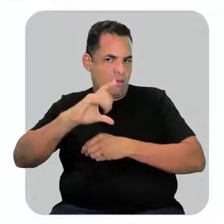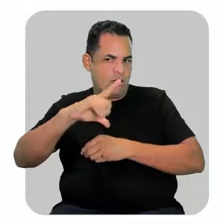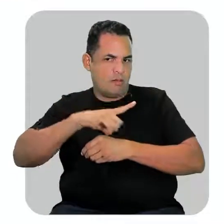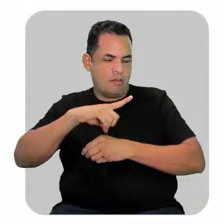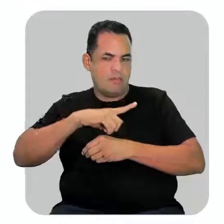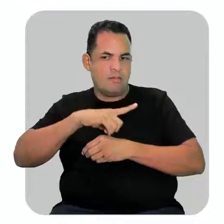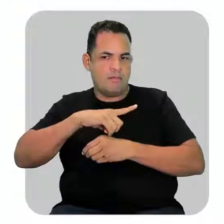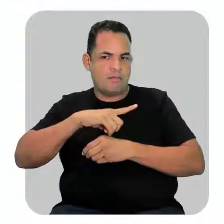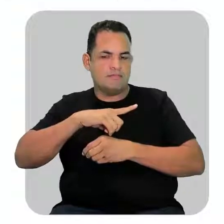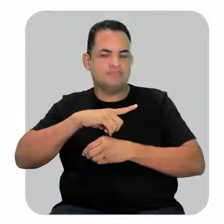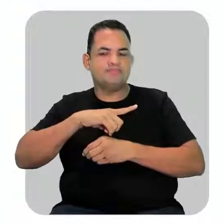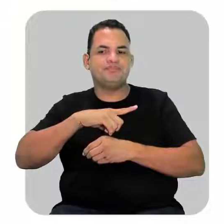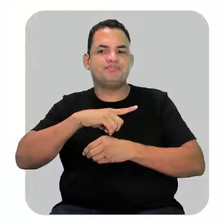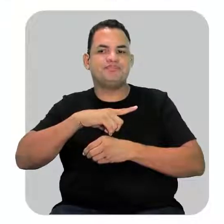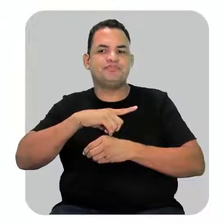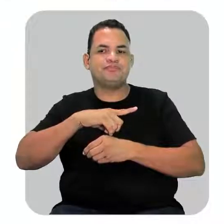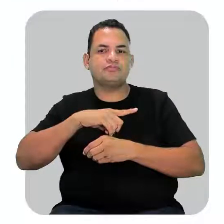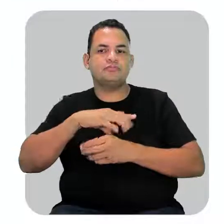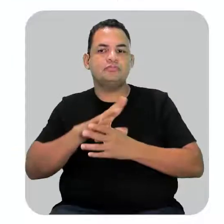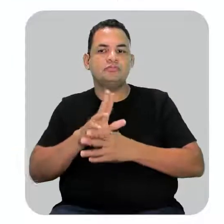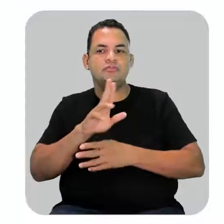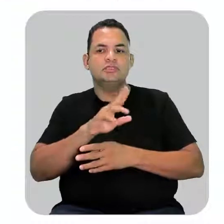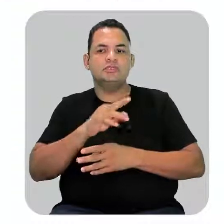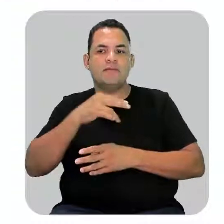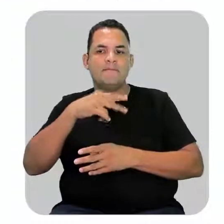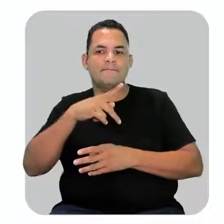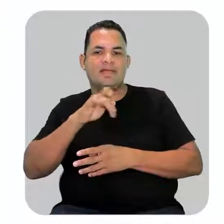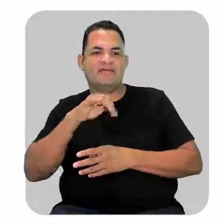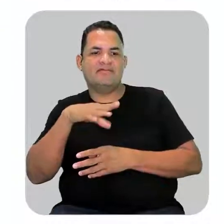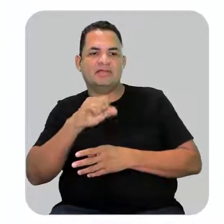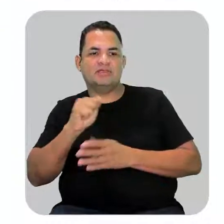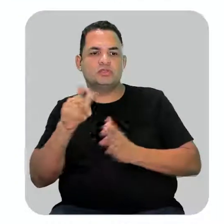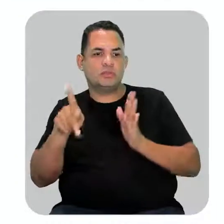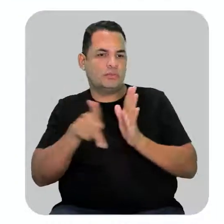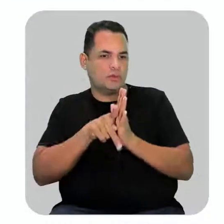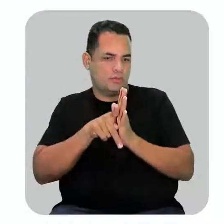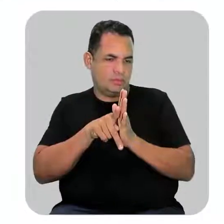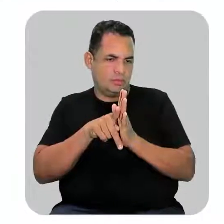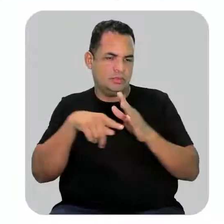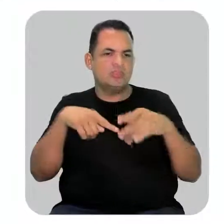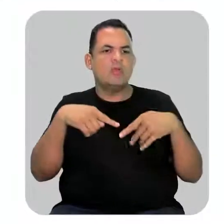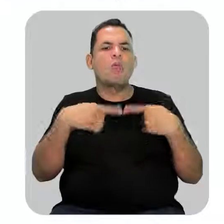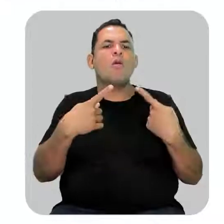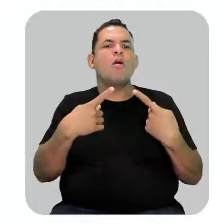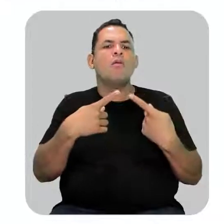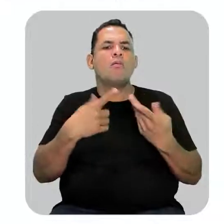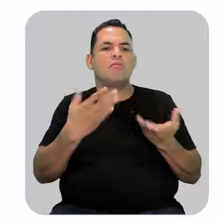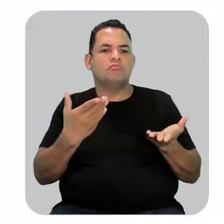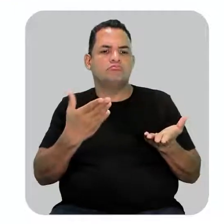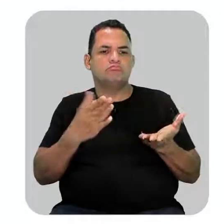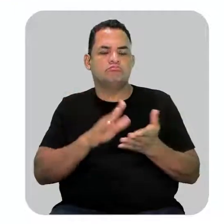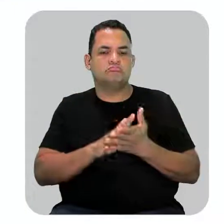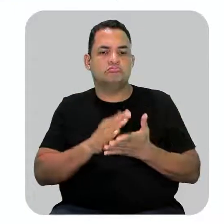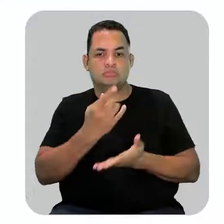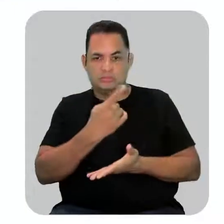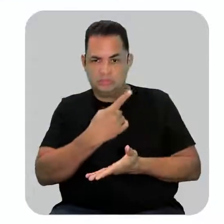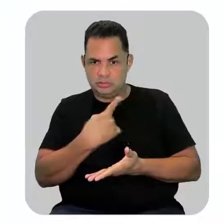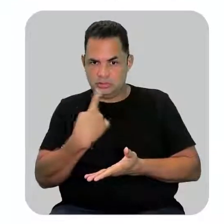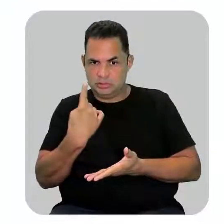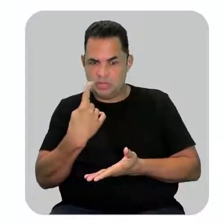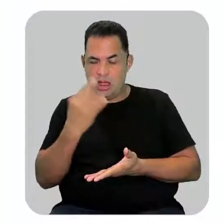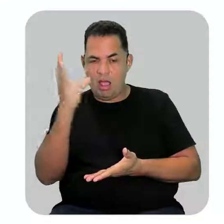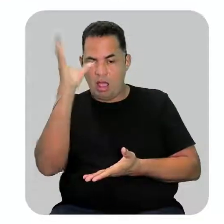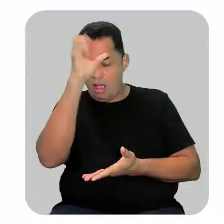o número de átomos de carbono, por meio dos prefixos apropriados. Mas, professora, que prefixo? Os que a gente já